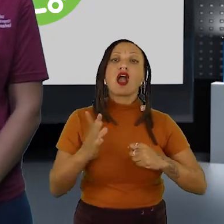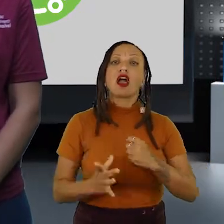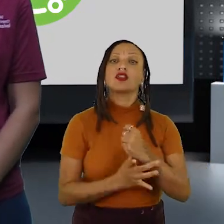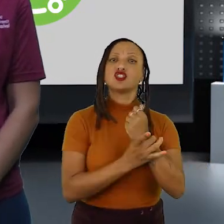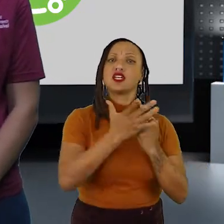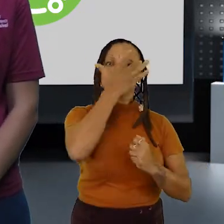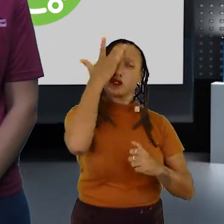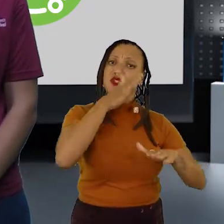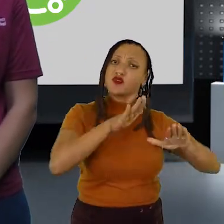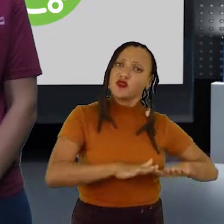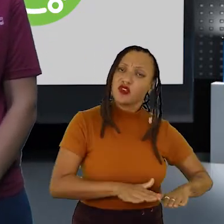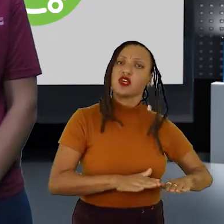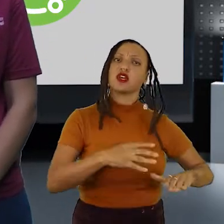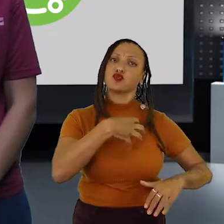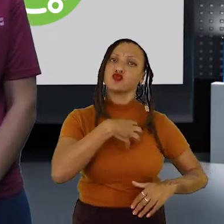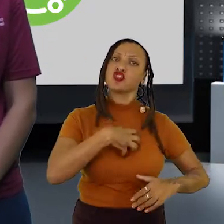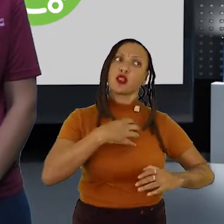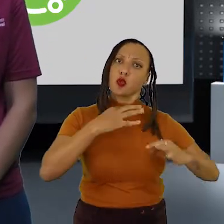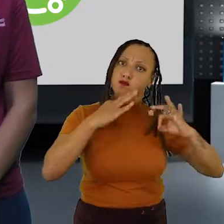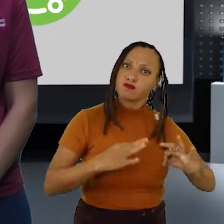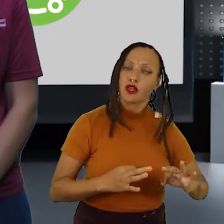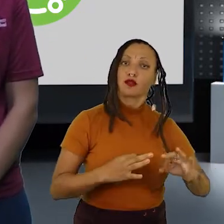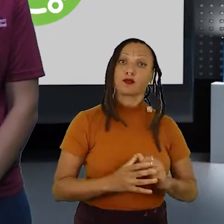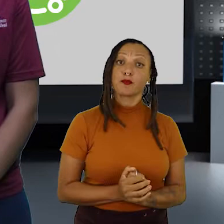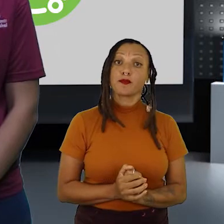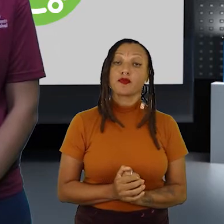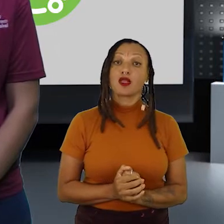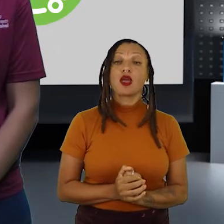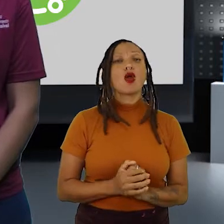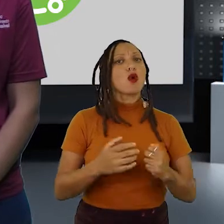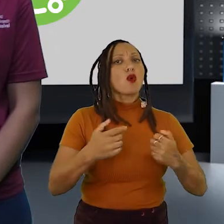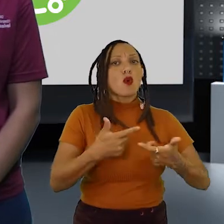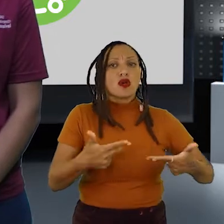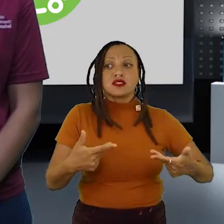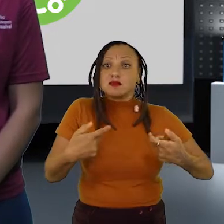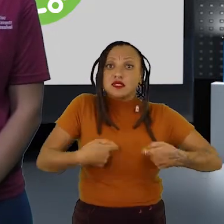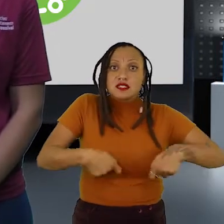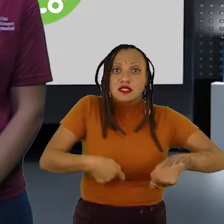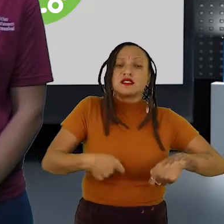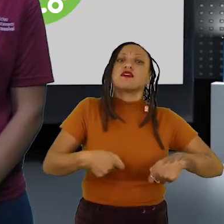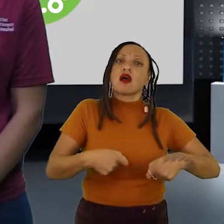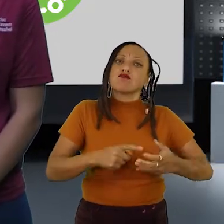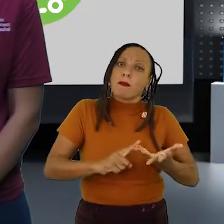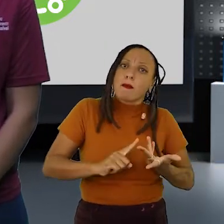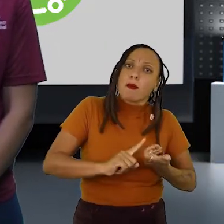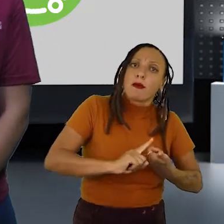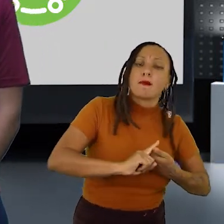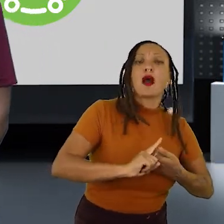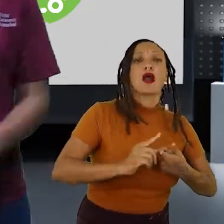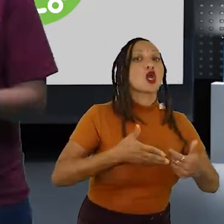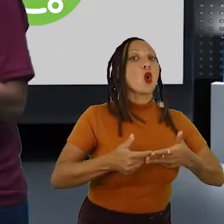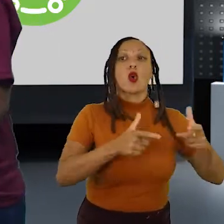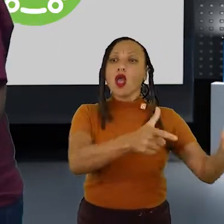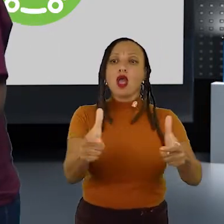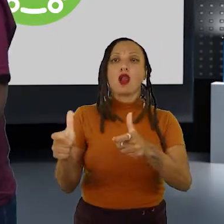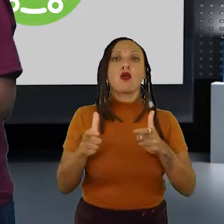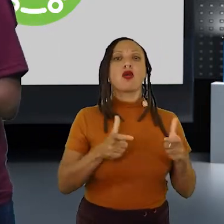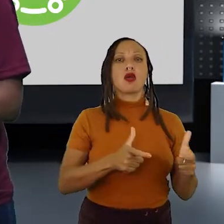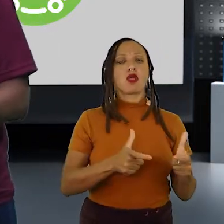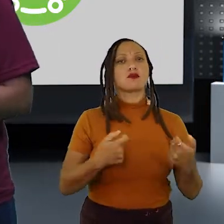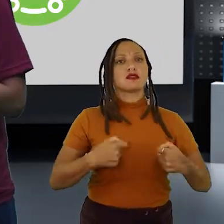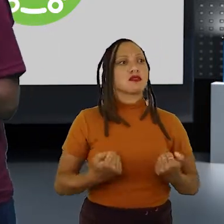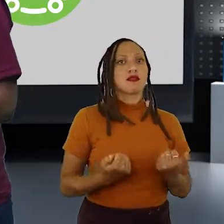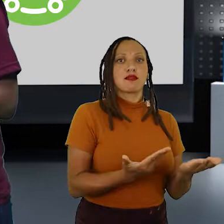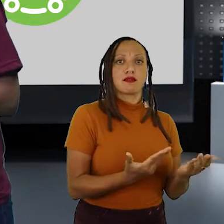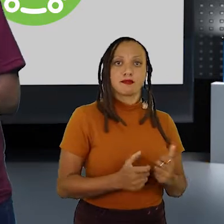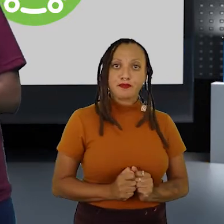população de forma concreta e efetiva, nas quais essas necessidades sejam devidamente atendidas em toda e qualquer instituição. E por falar